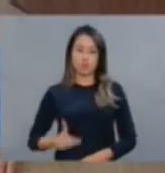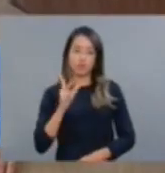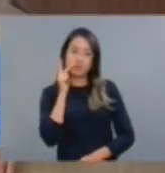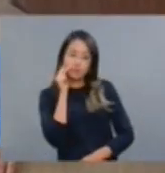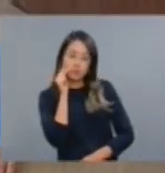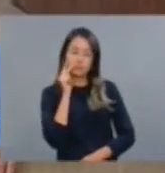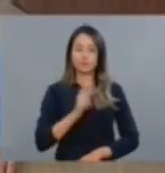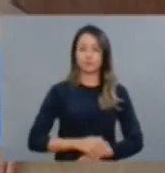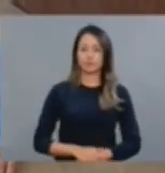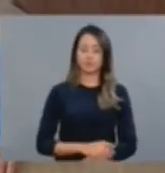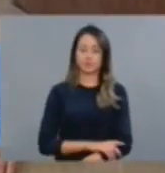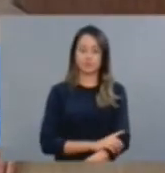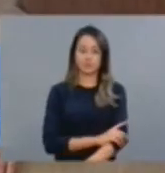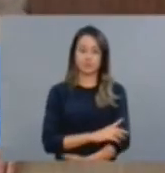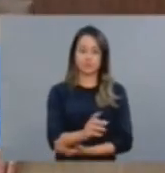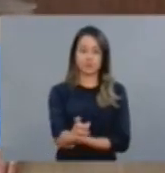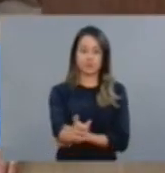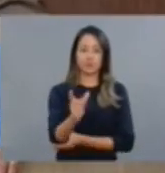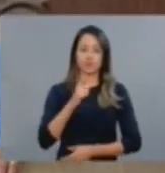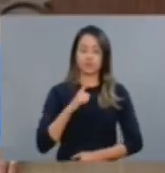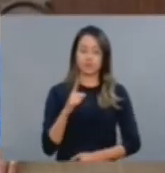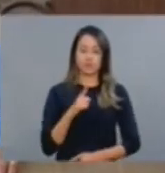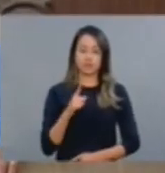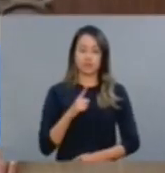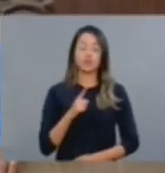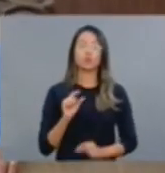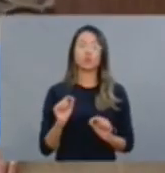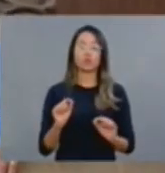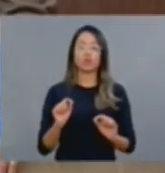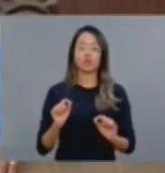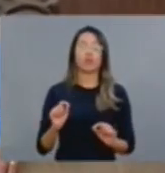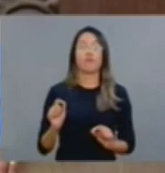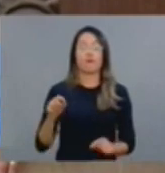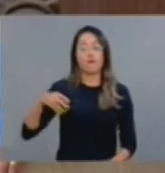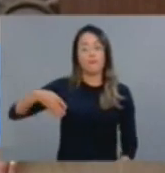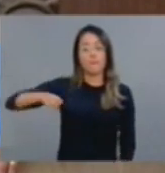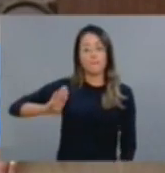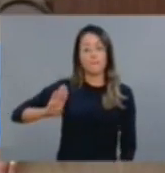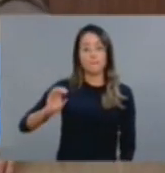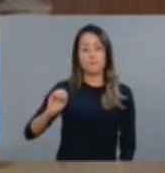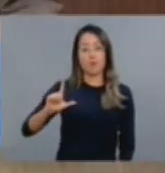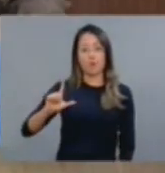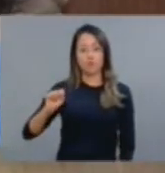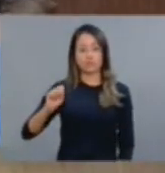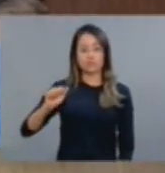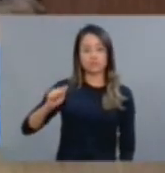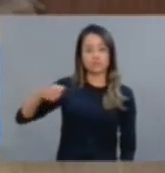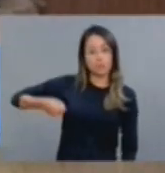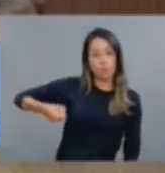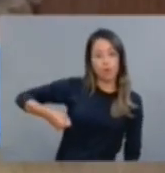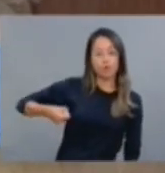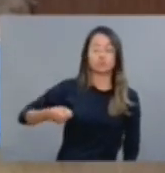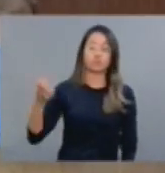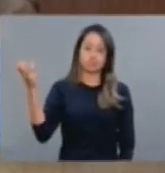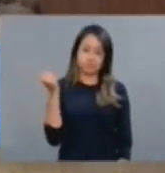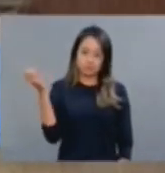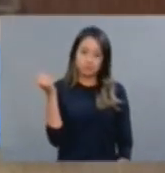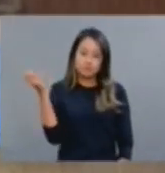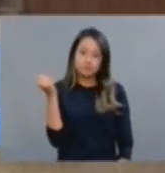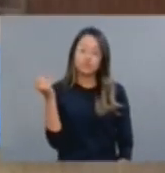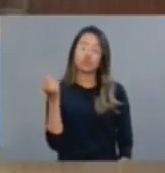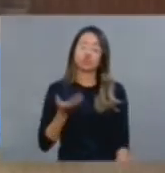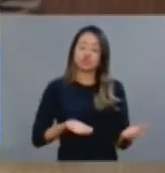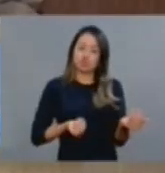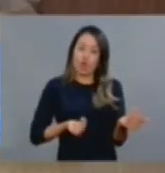Ferrer, a Bolsa Universitária foi prometida, foi criada uma esperança no coração dos